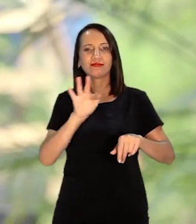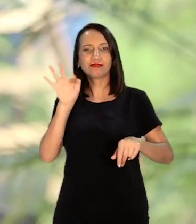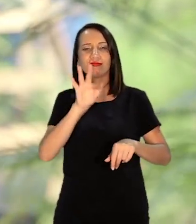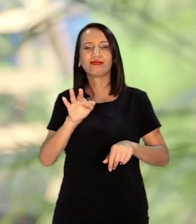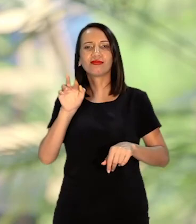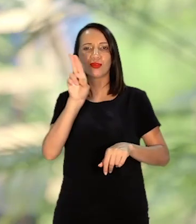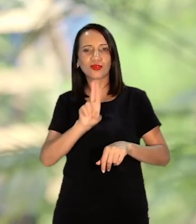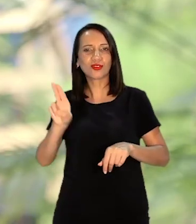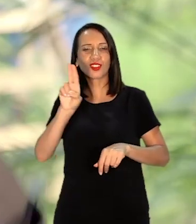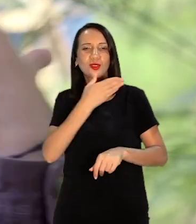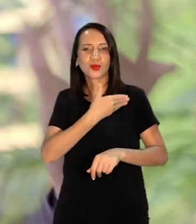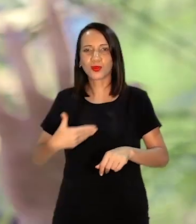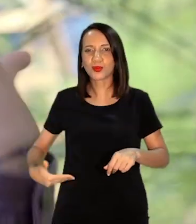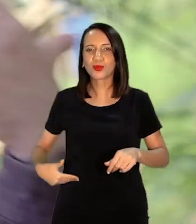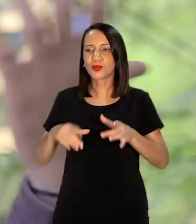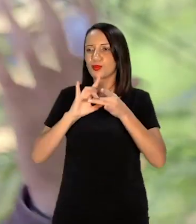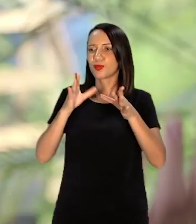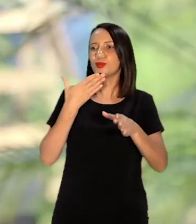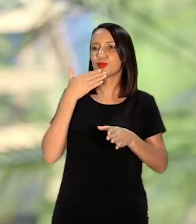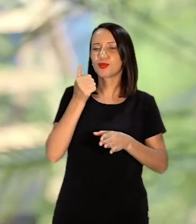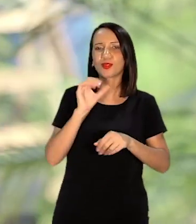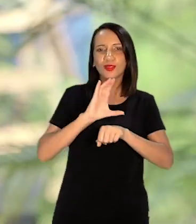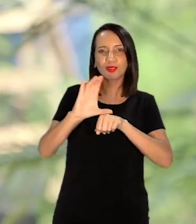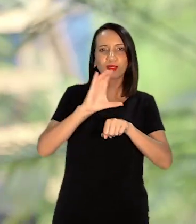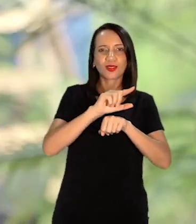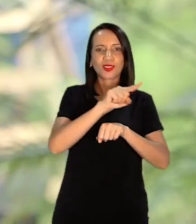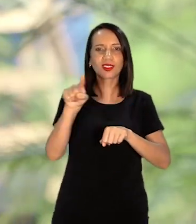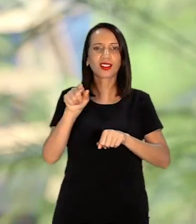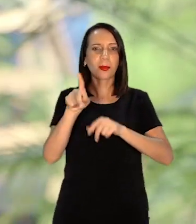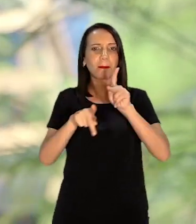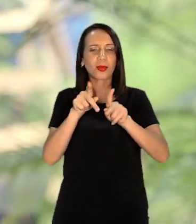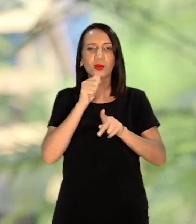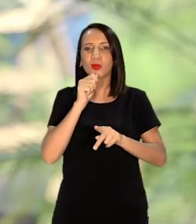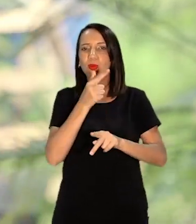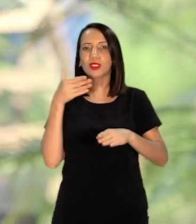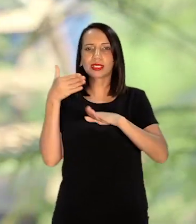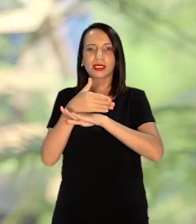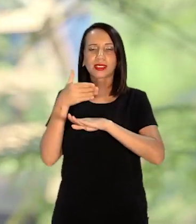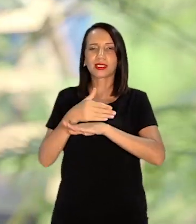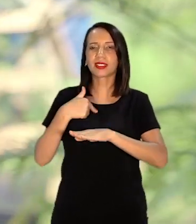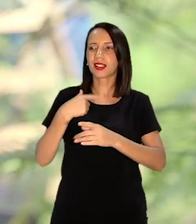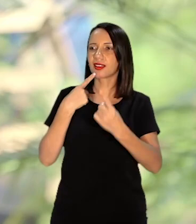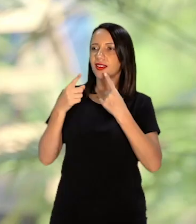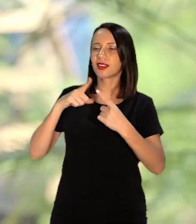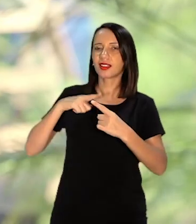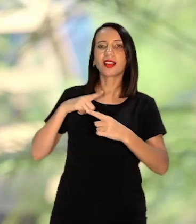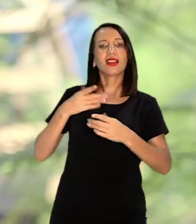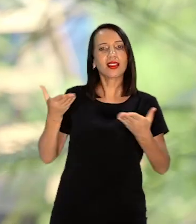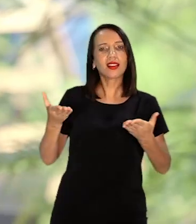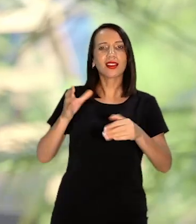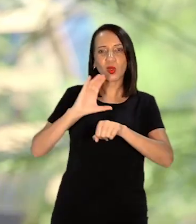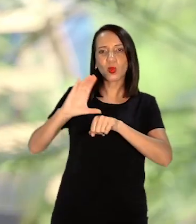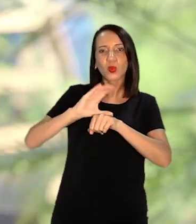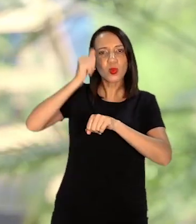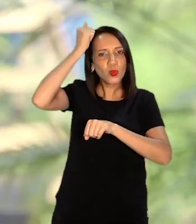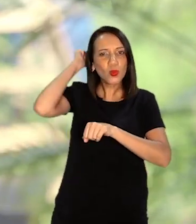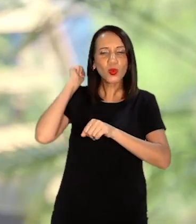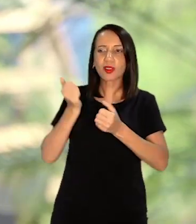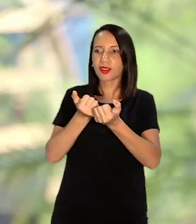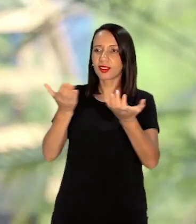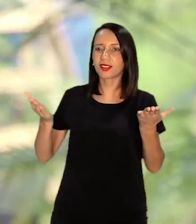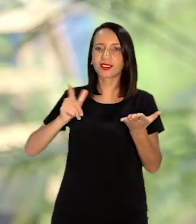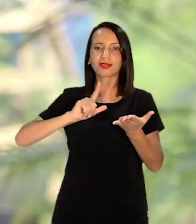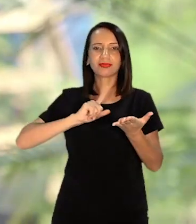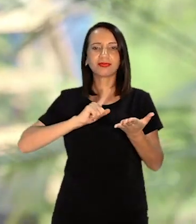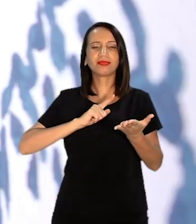Mateus Guerra Alves Essa mesma população Que não tem acesso a elas Recrutador e ex-aluno Contribui para isso Ele está promovendo